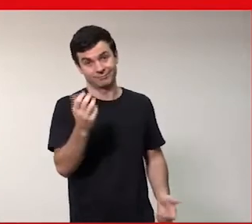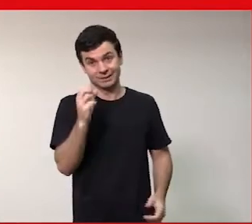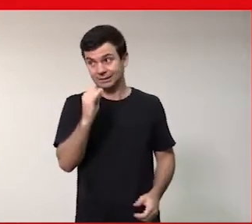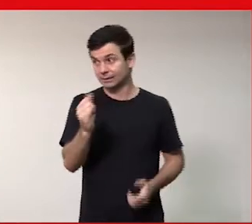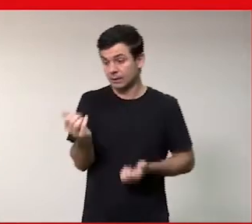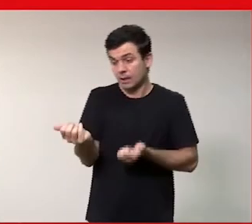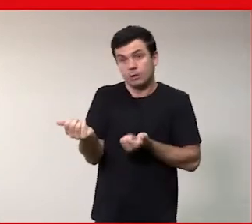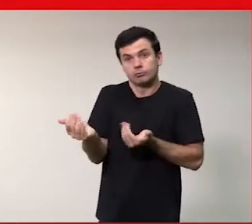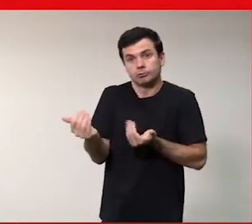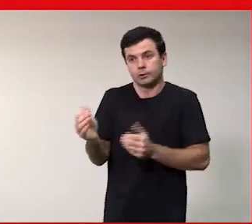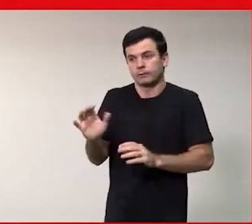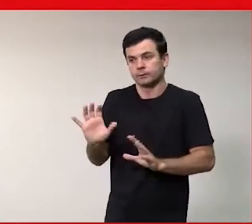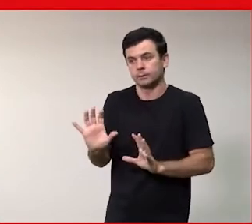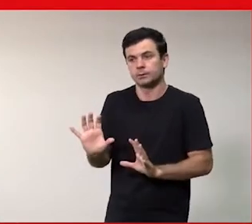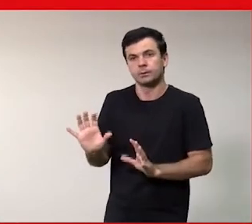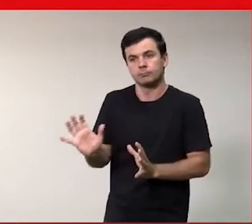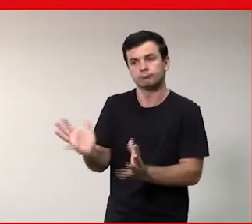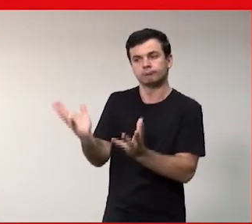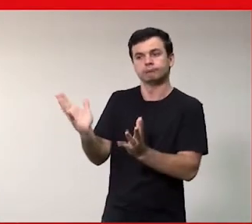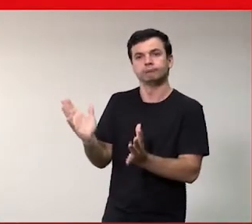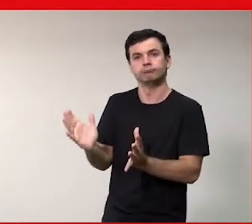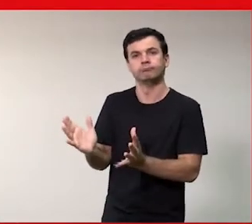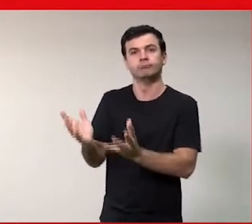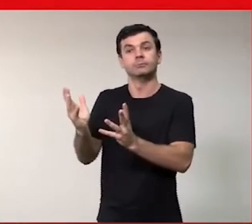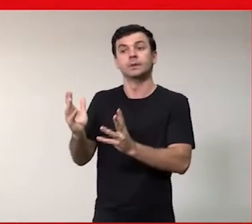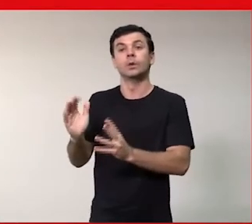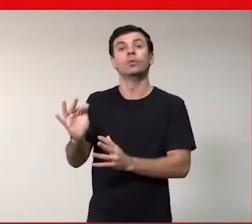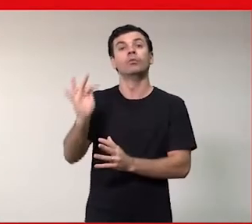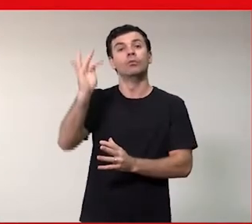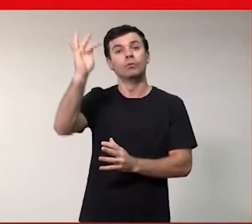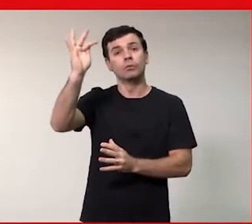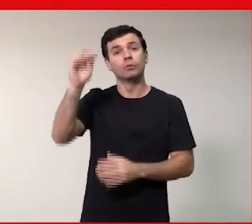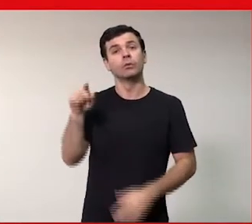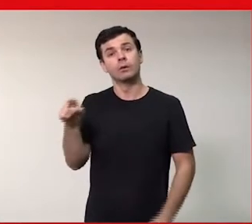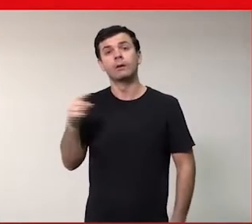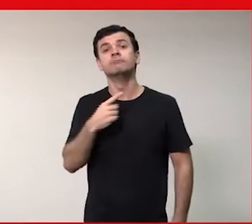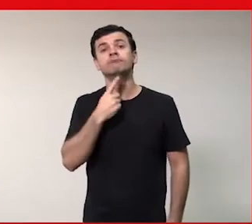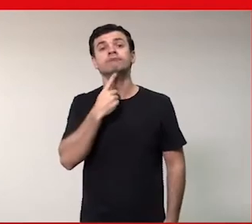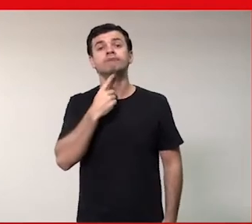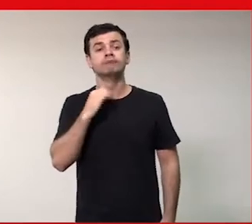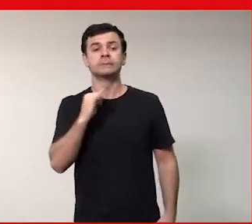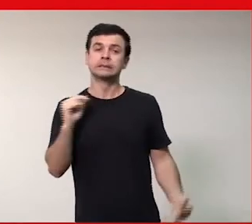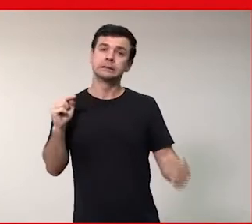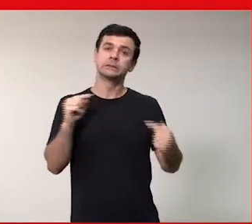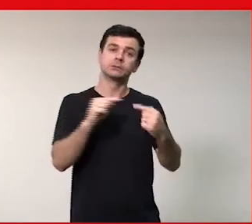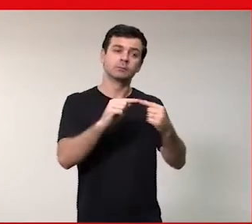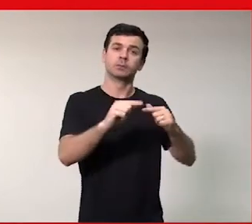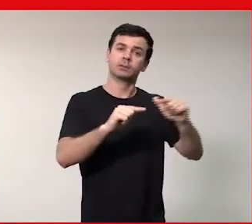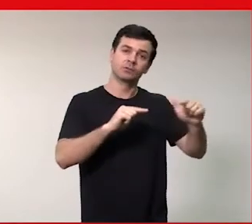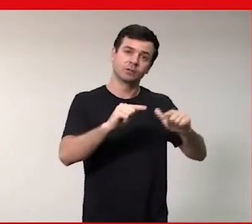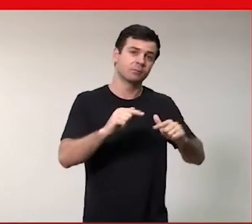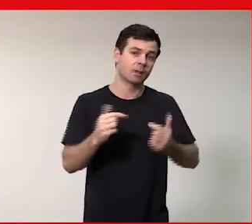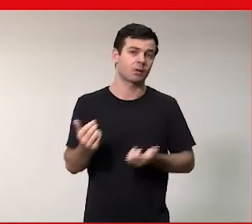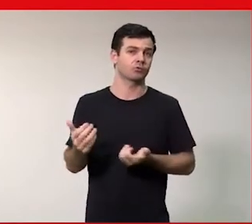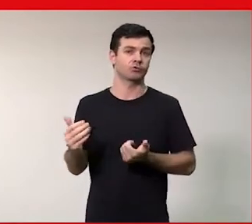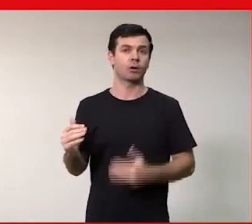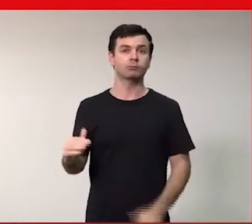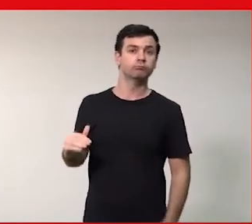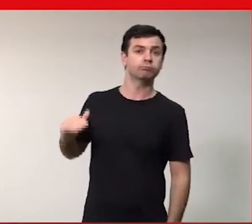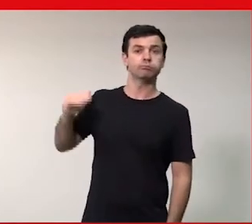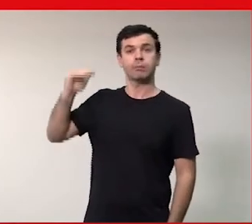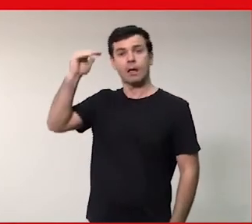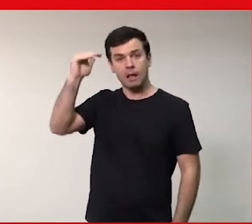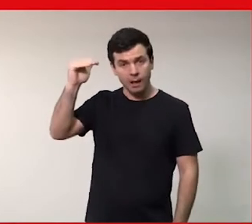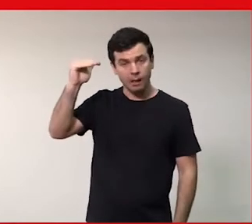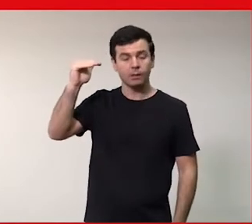vai determinar na verdade o futuro daquela criança daquele adolescente Então eu acho